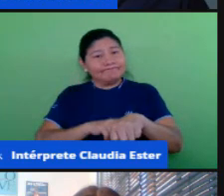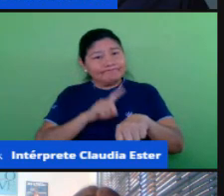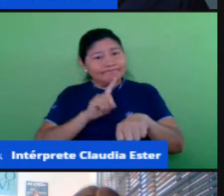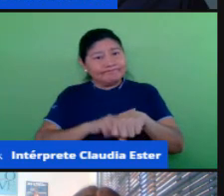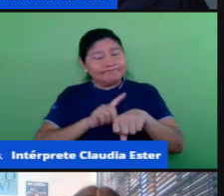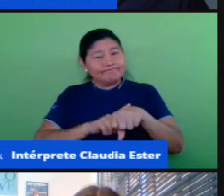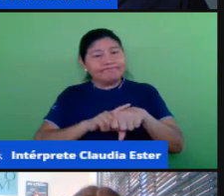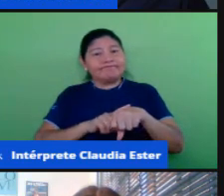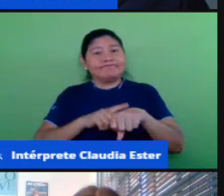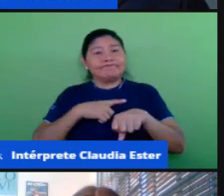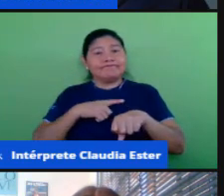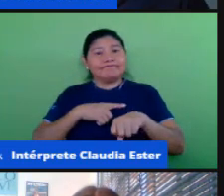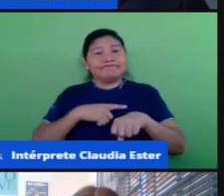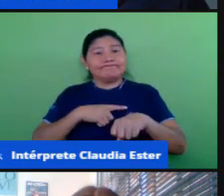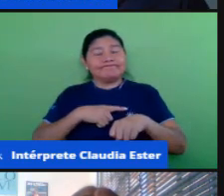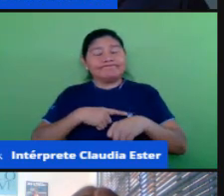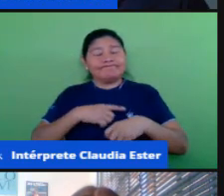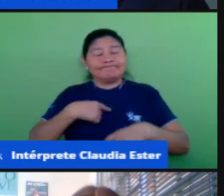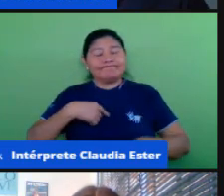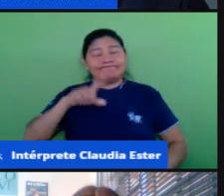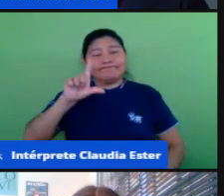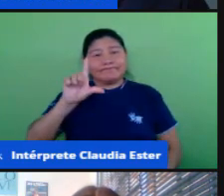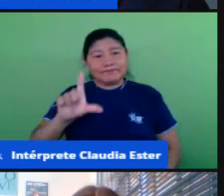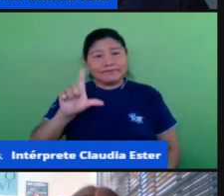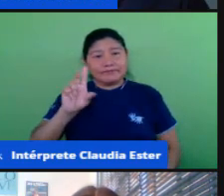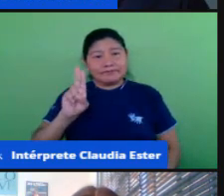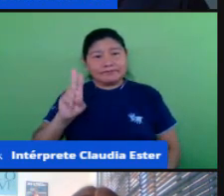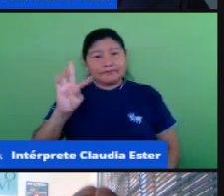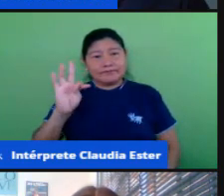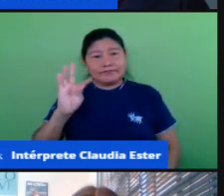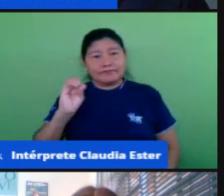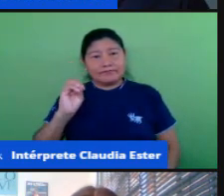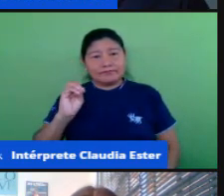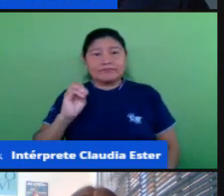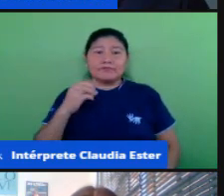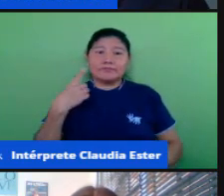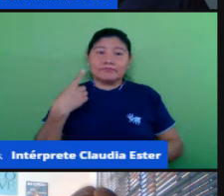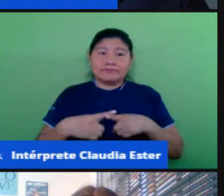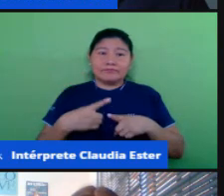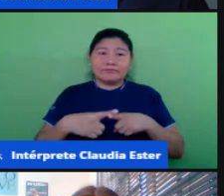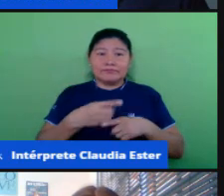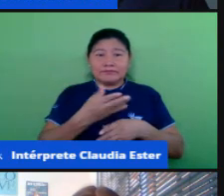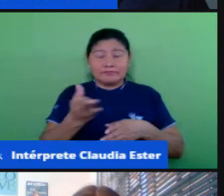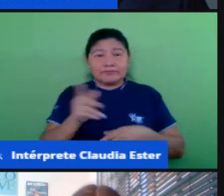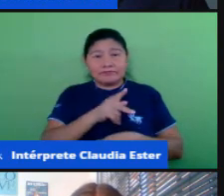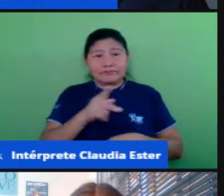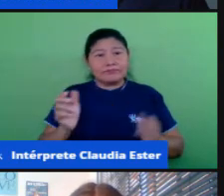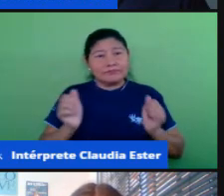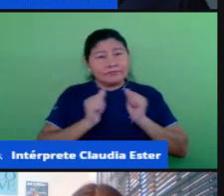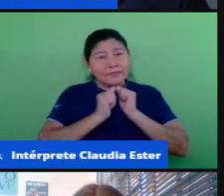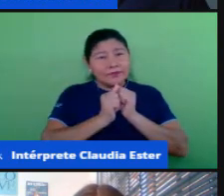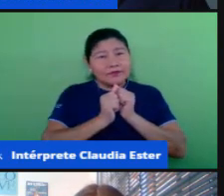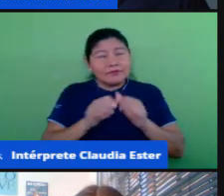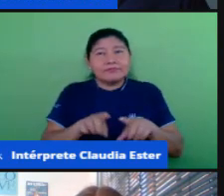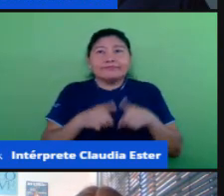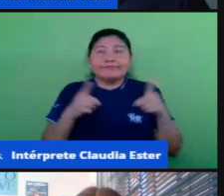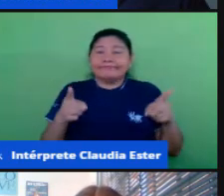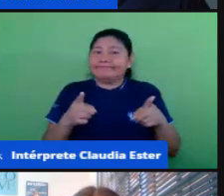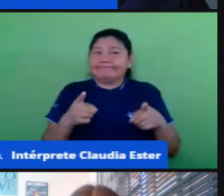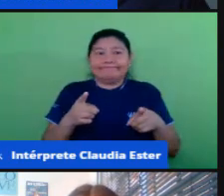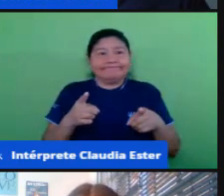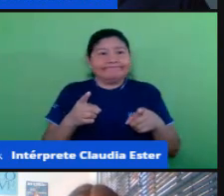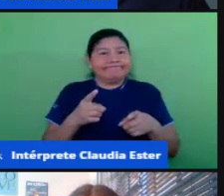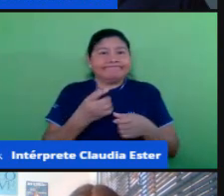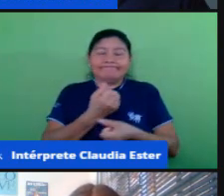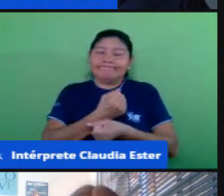estaria conosco, mas não está, não